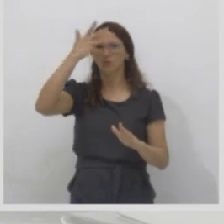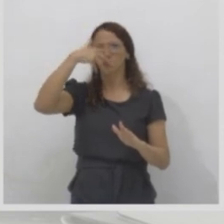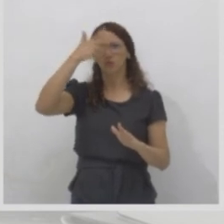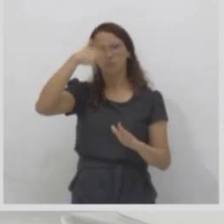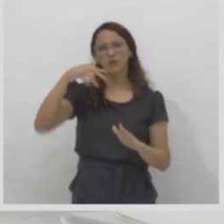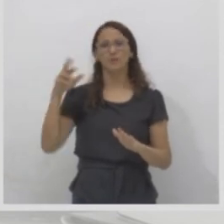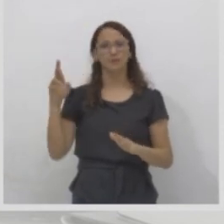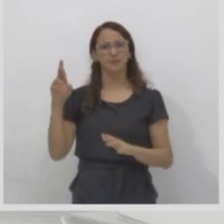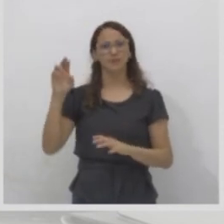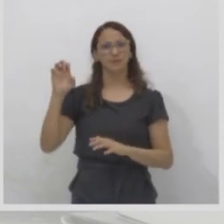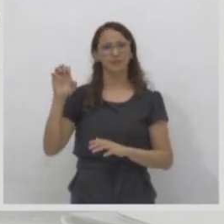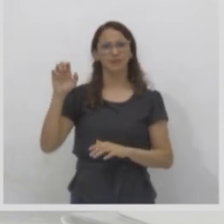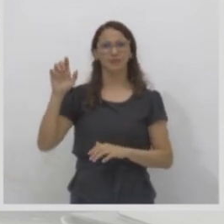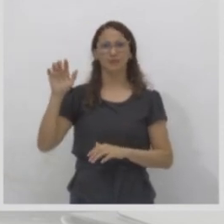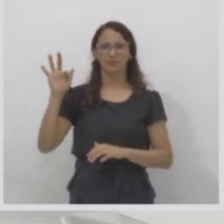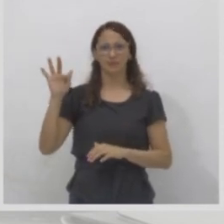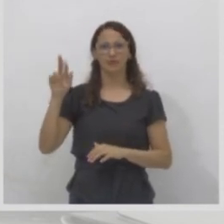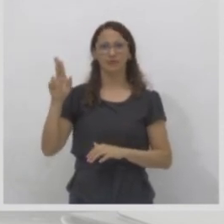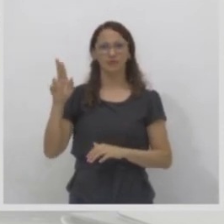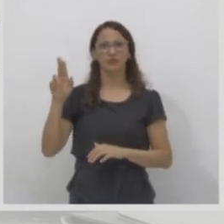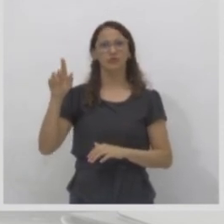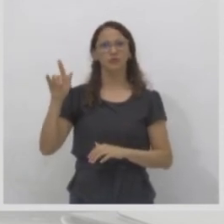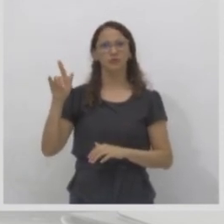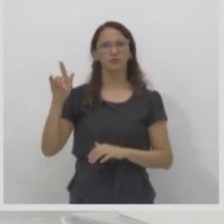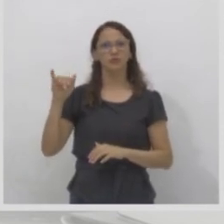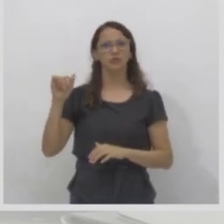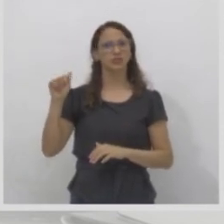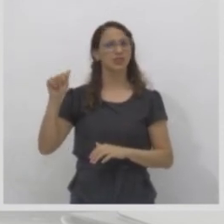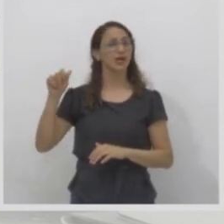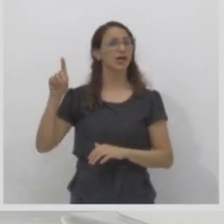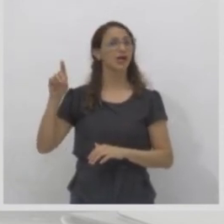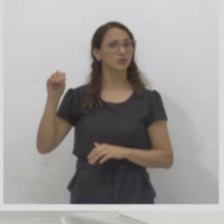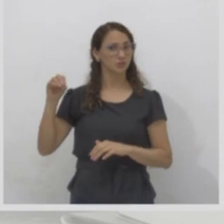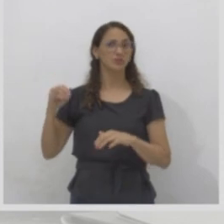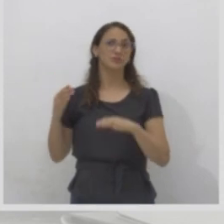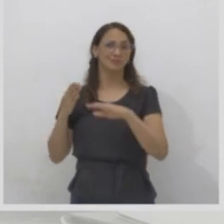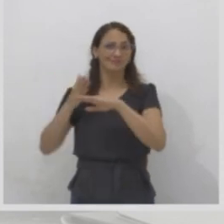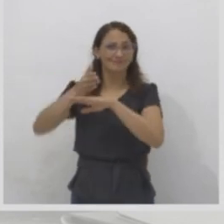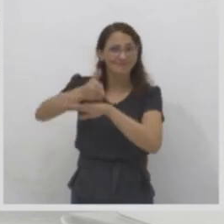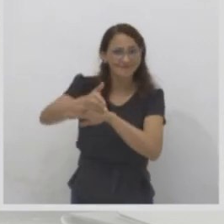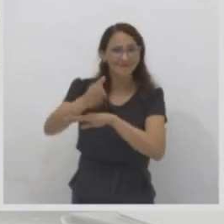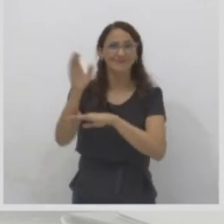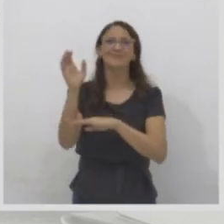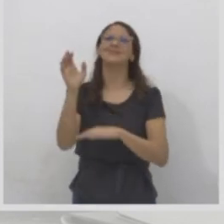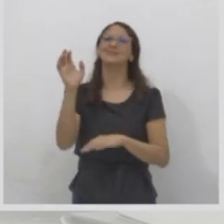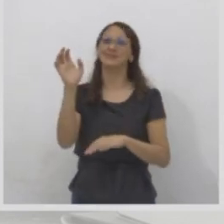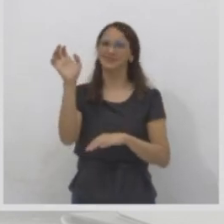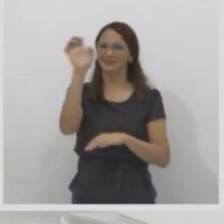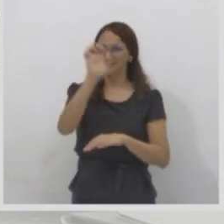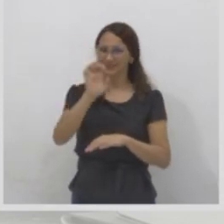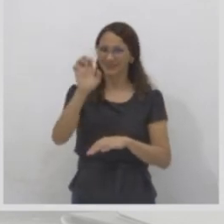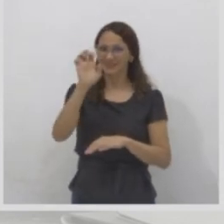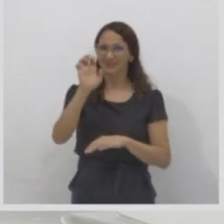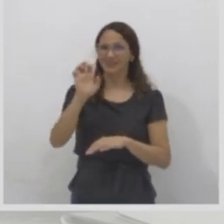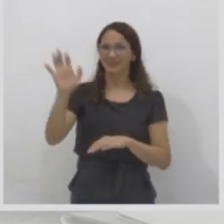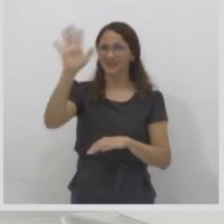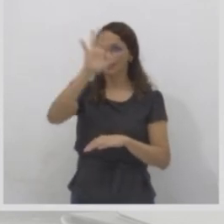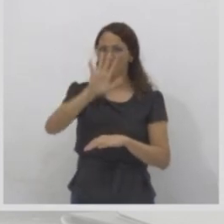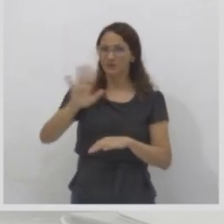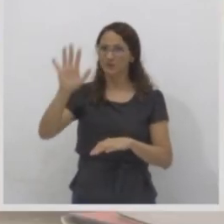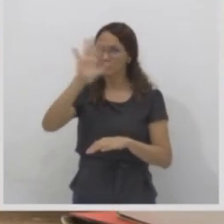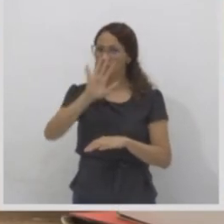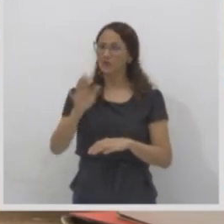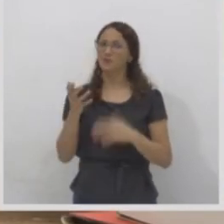tentam chegar à Europa pelo mar Mediterrâneo. Letra D de Deus é a